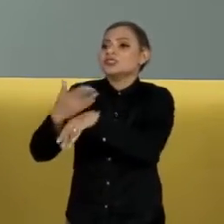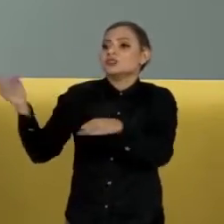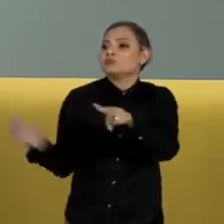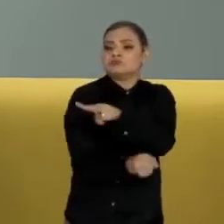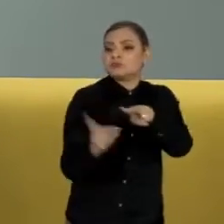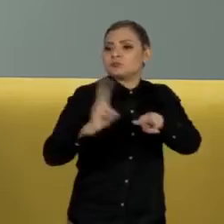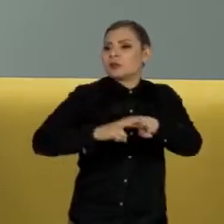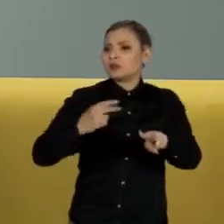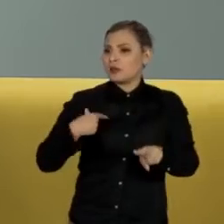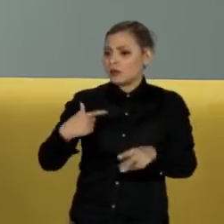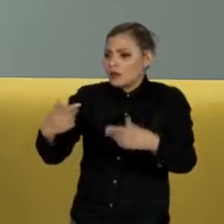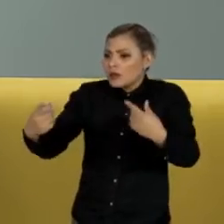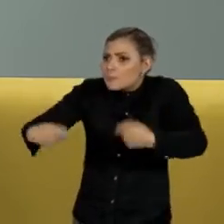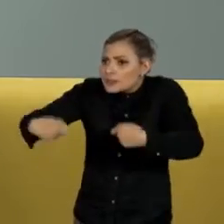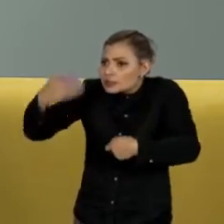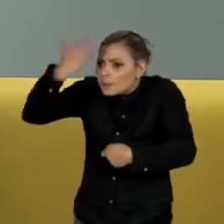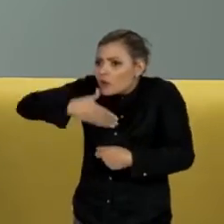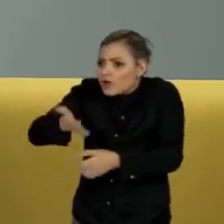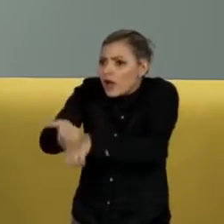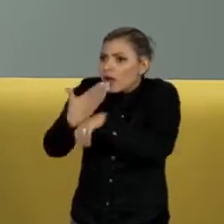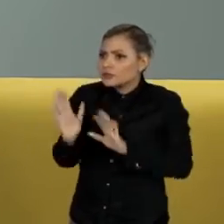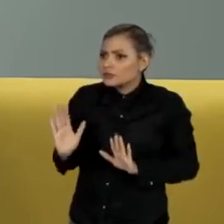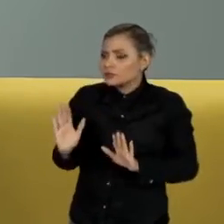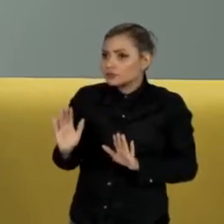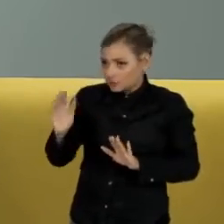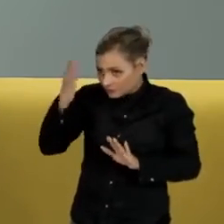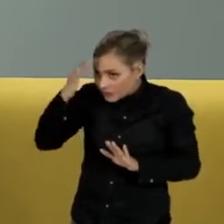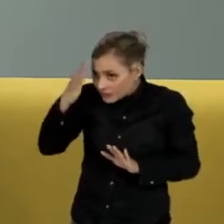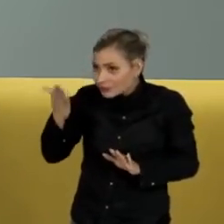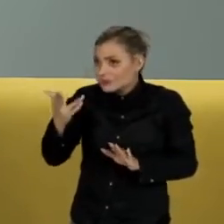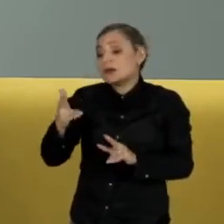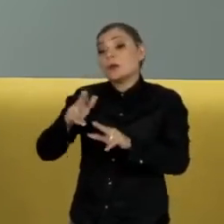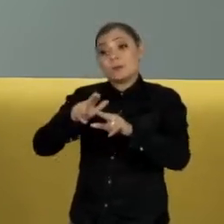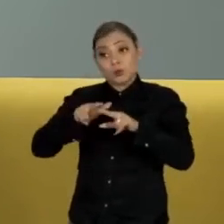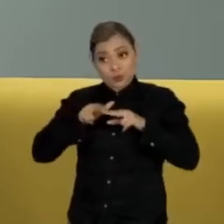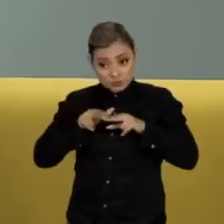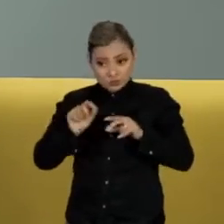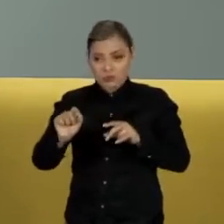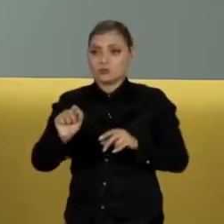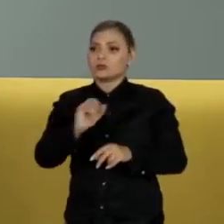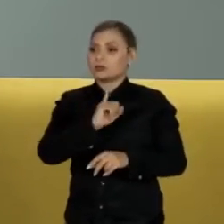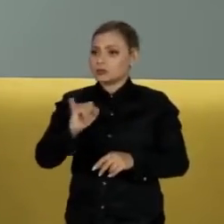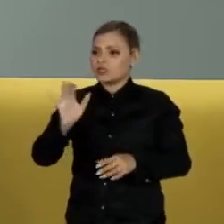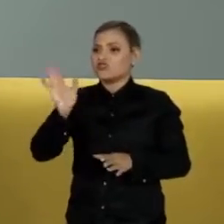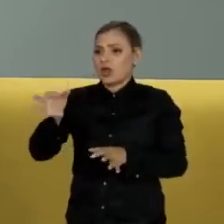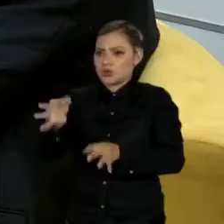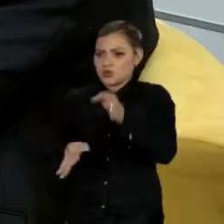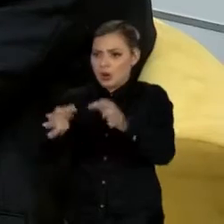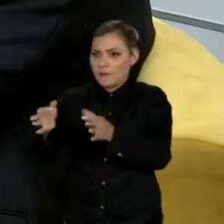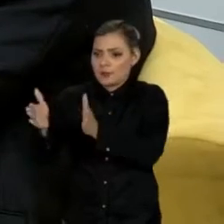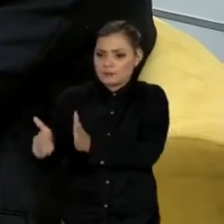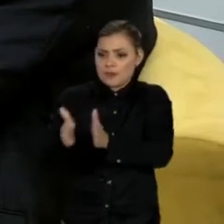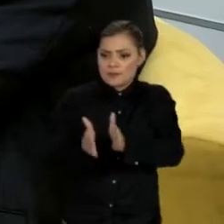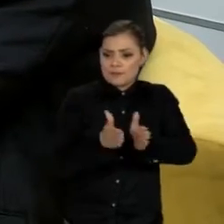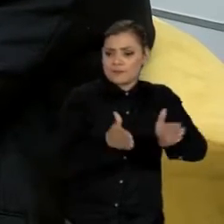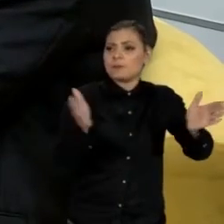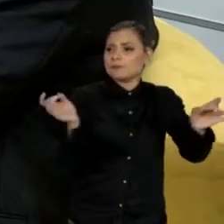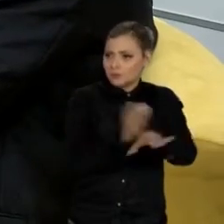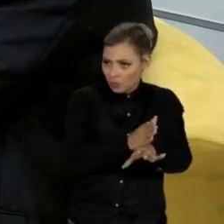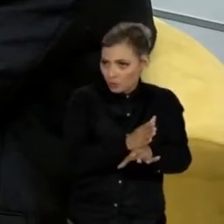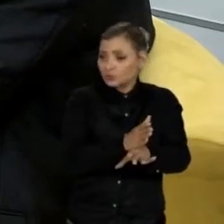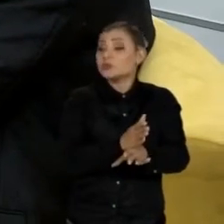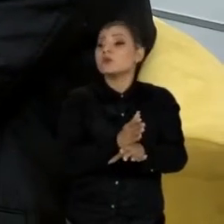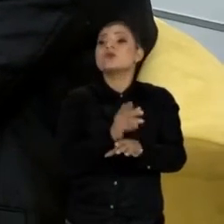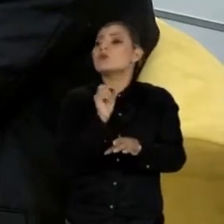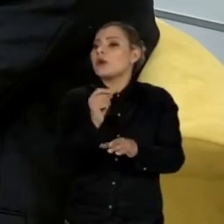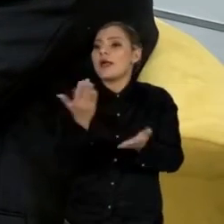não se pode ter execução provisória. A partir do momento do trânsito em julgado, morre, mata,